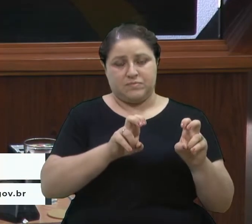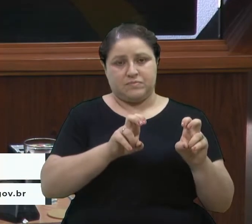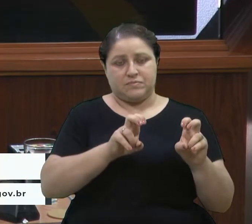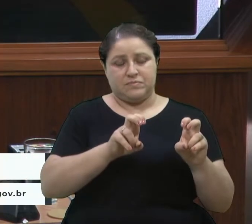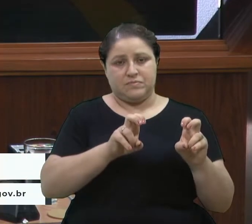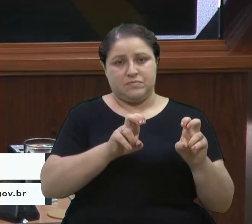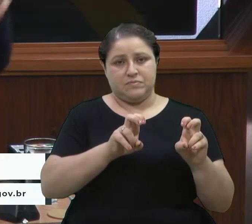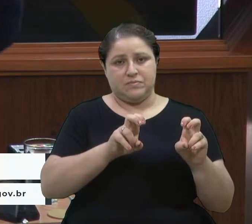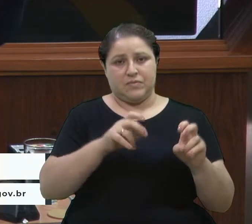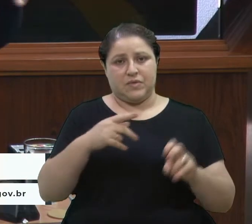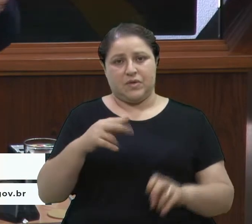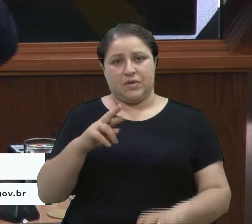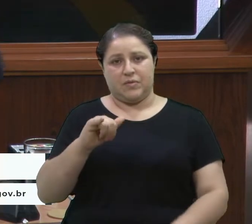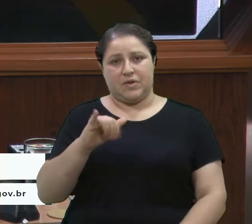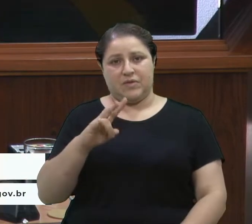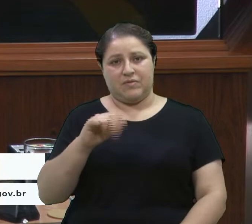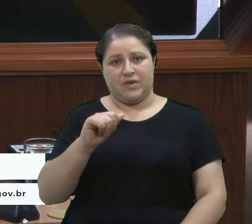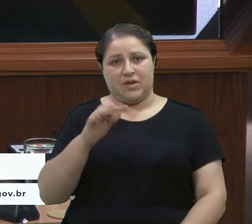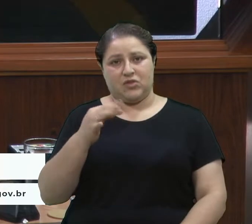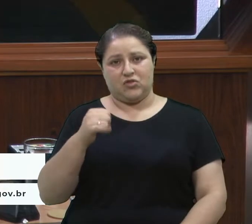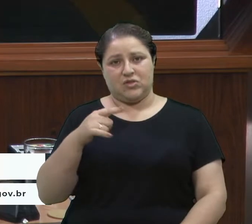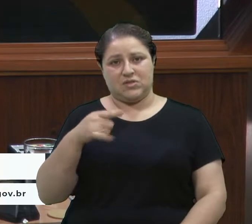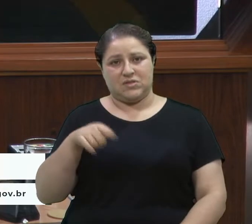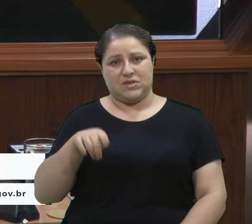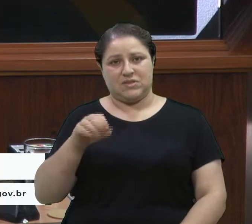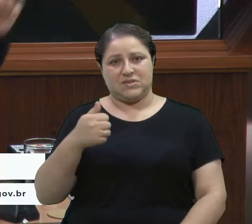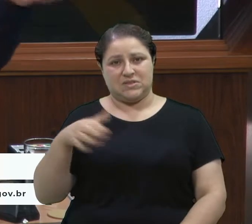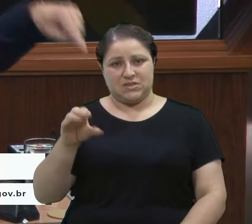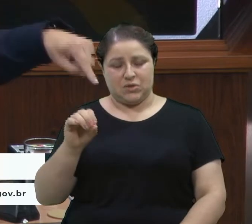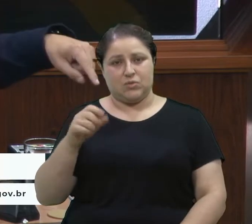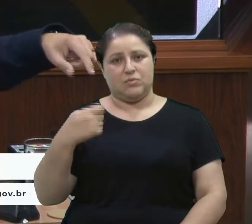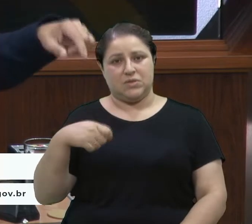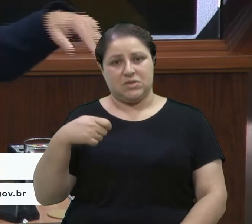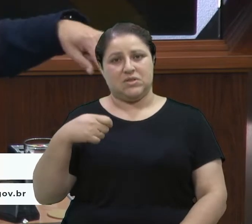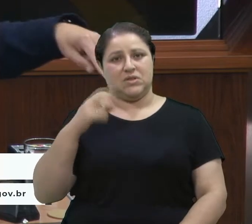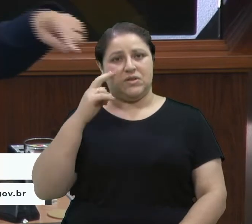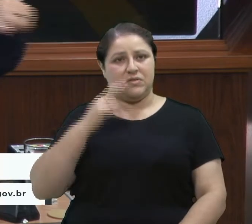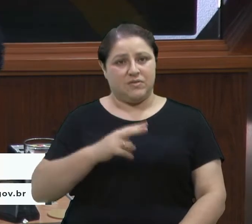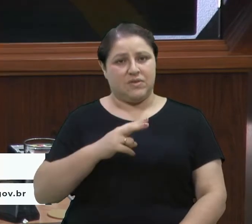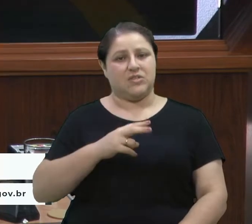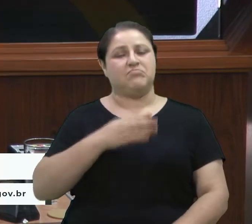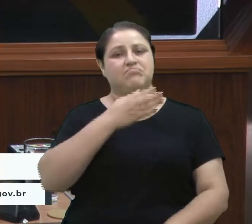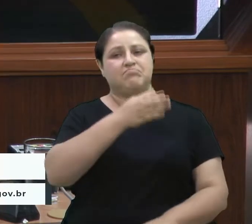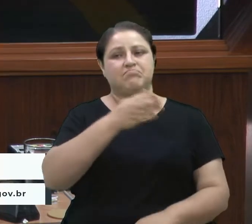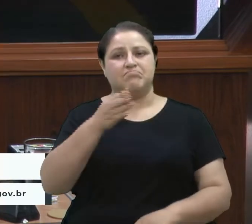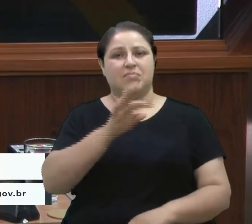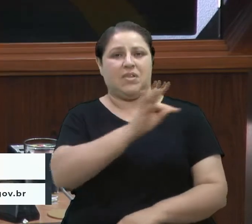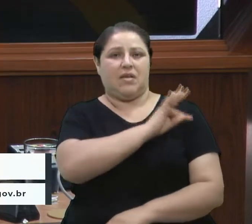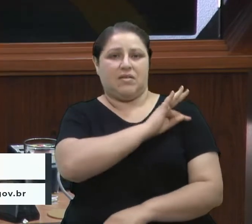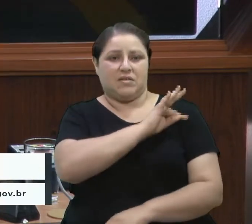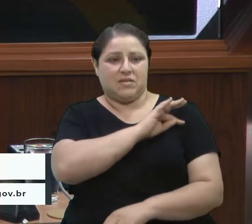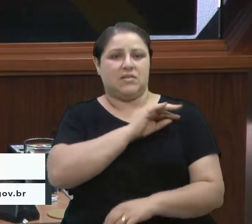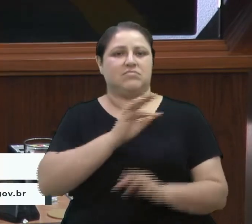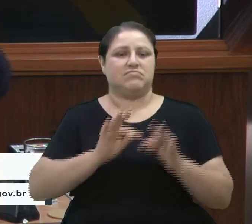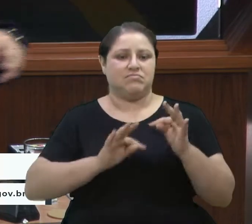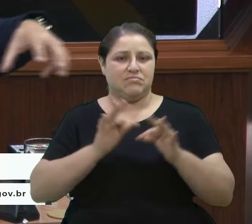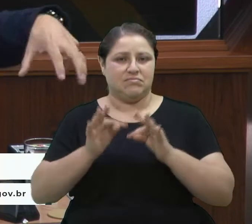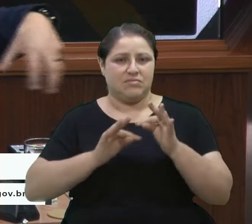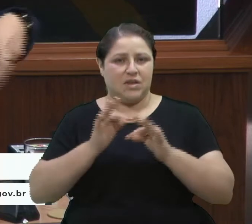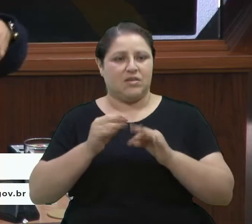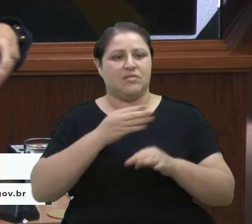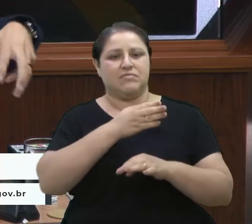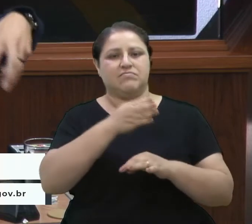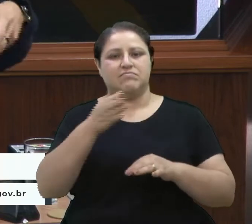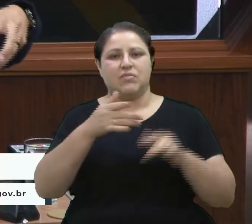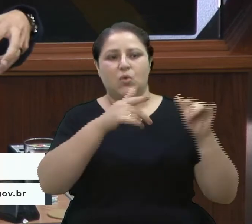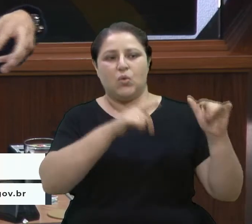técnica, também não fica somente na parte administrativa, mas que sim vá lá, na parte onde está a